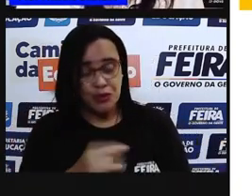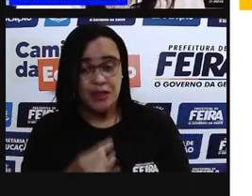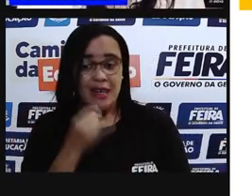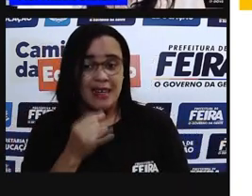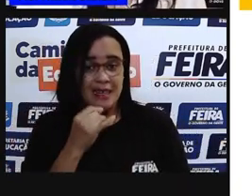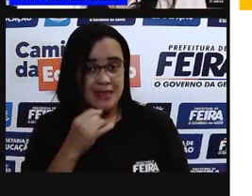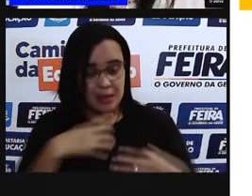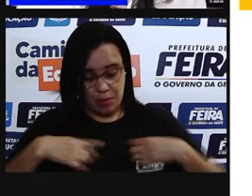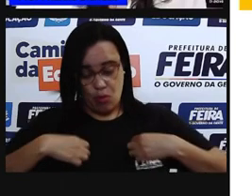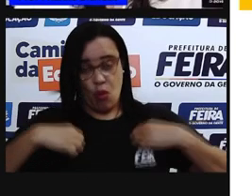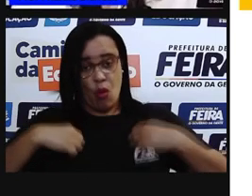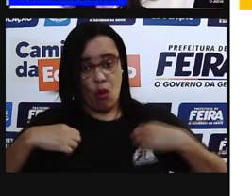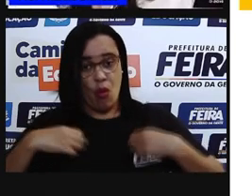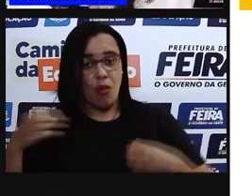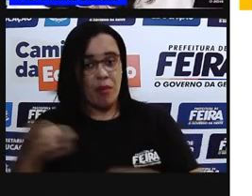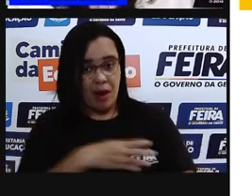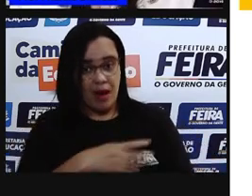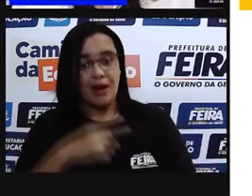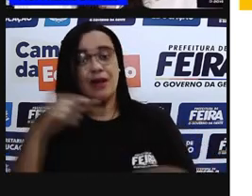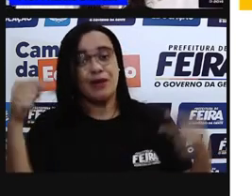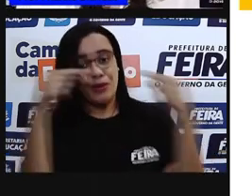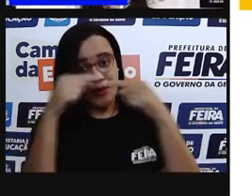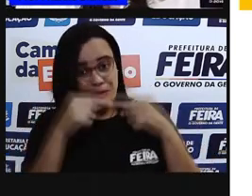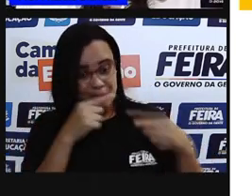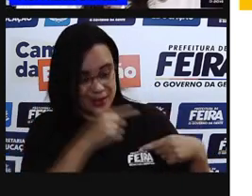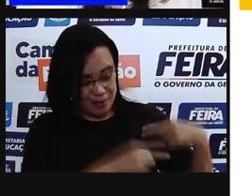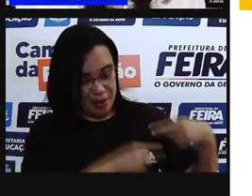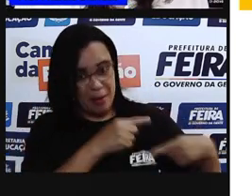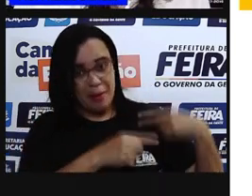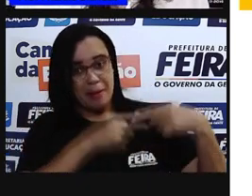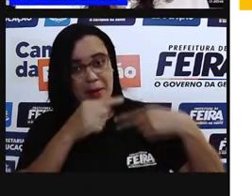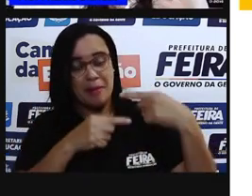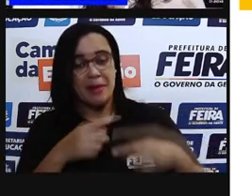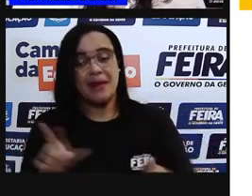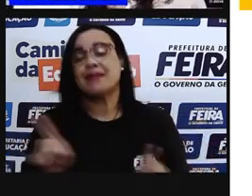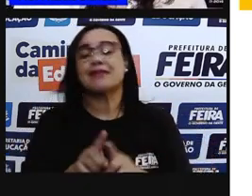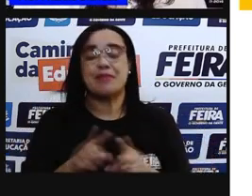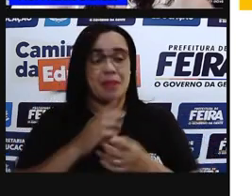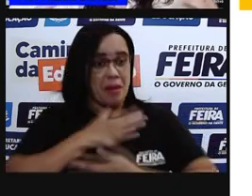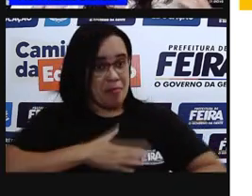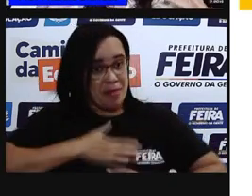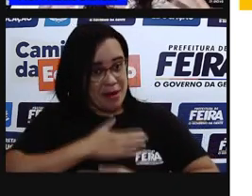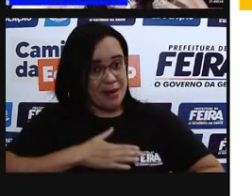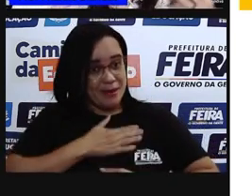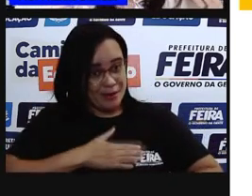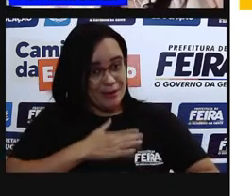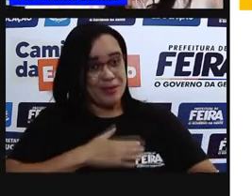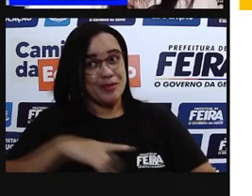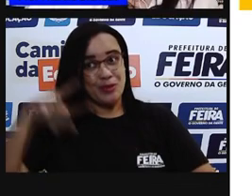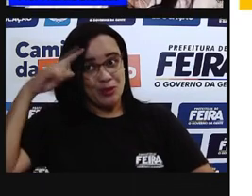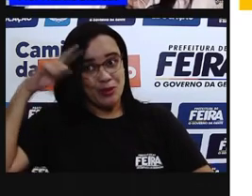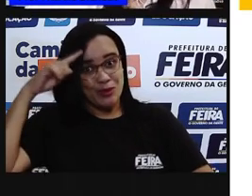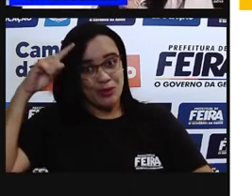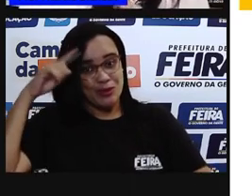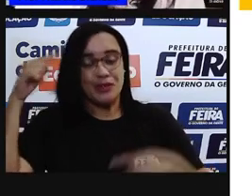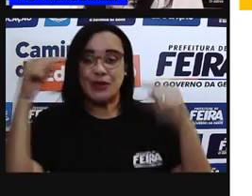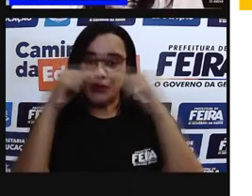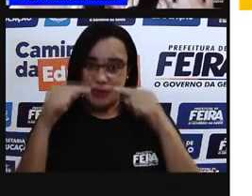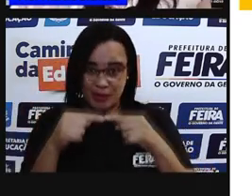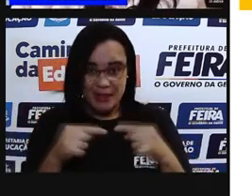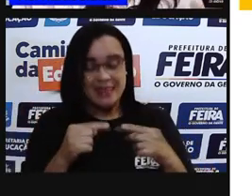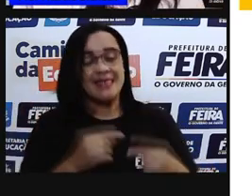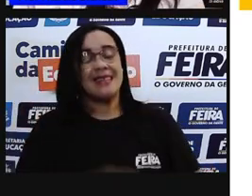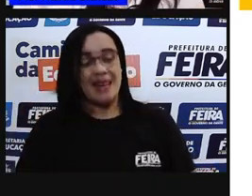também é uma herança. Só que é uma herança cultural, tá? Só que assim, quando a gente pensa em ciências, né?